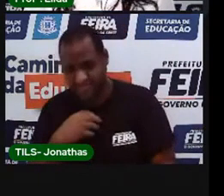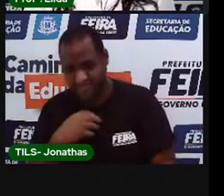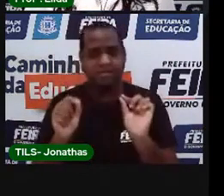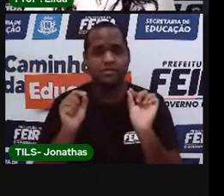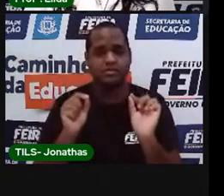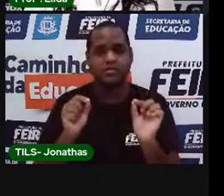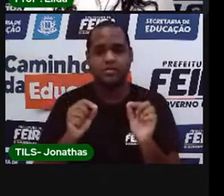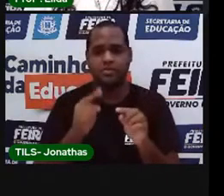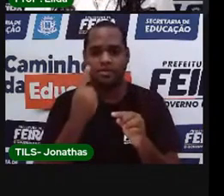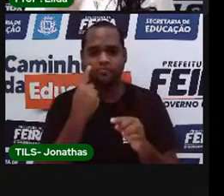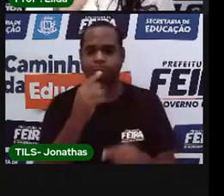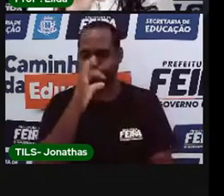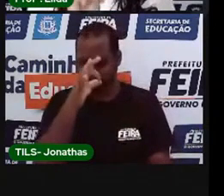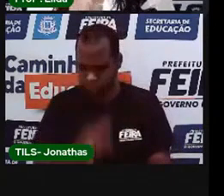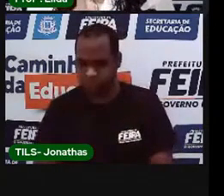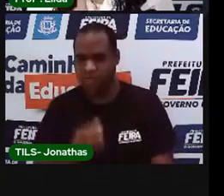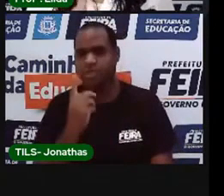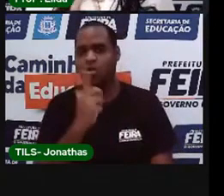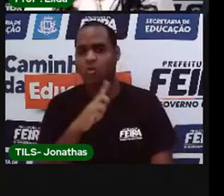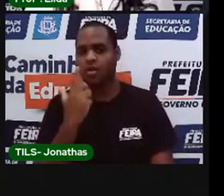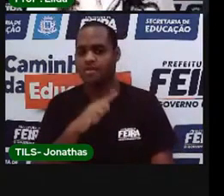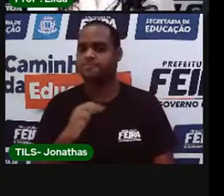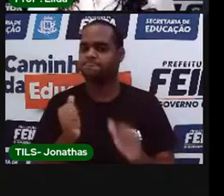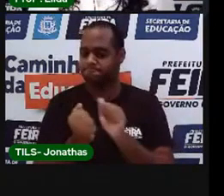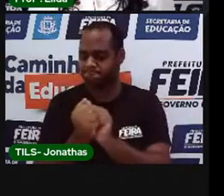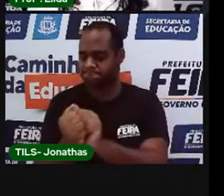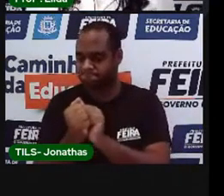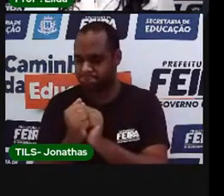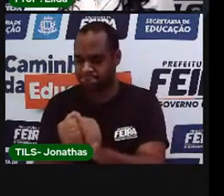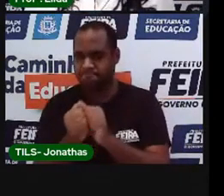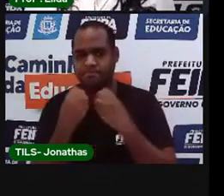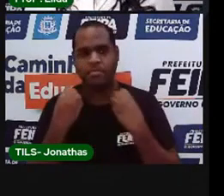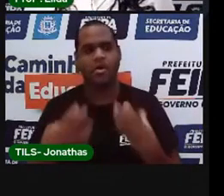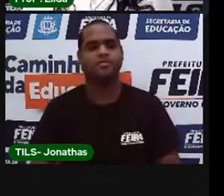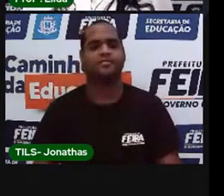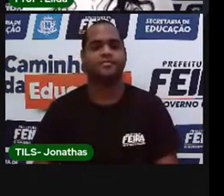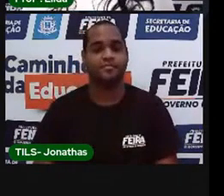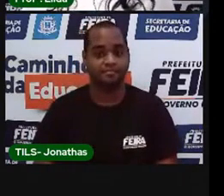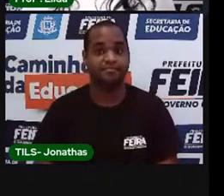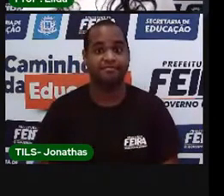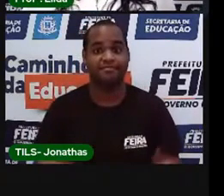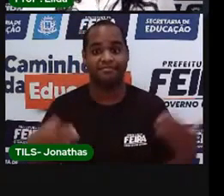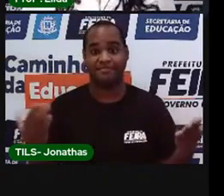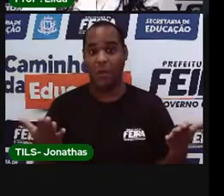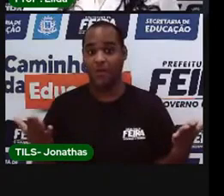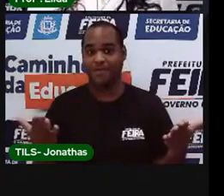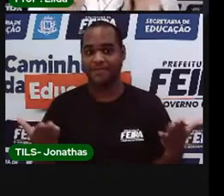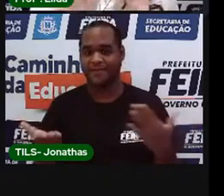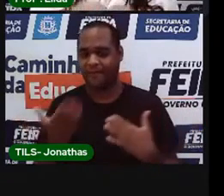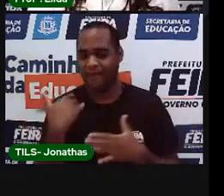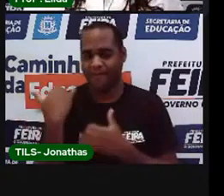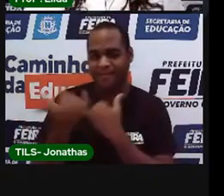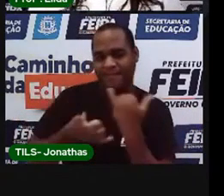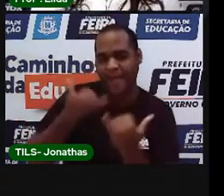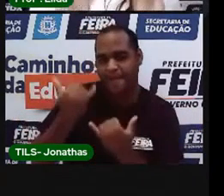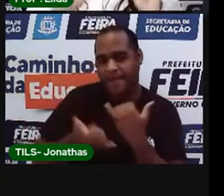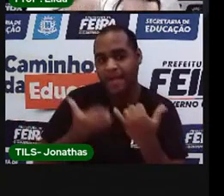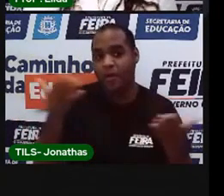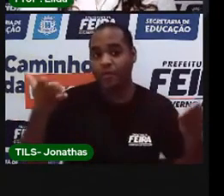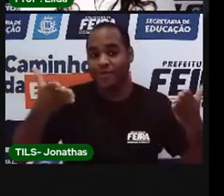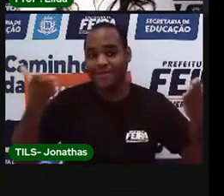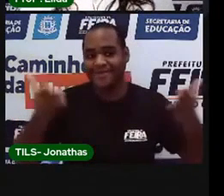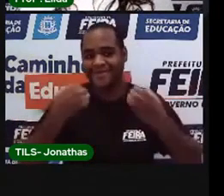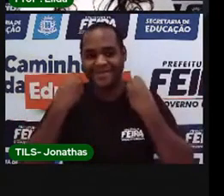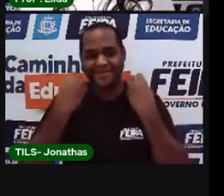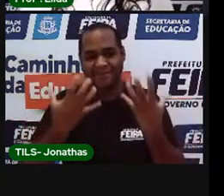chegar a uma solução juntos. E, agora, vamos brincar um pouco